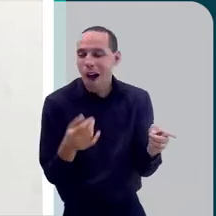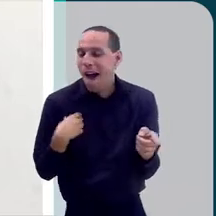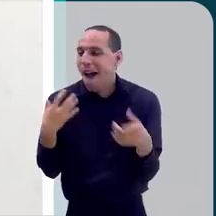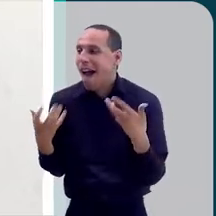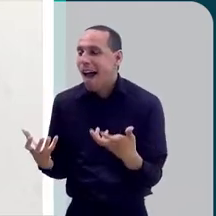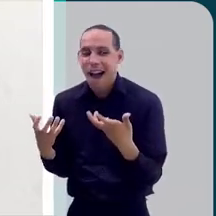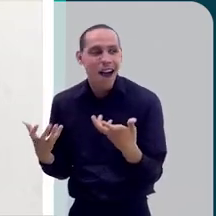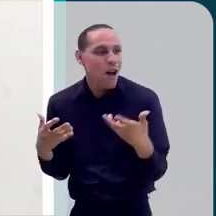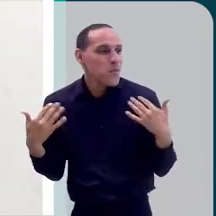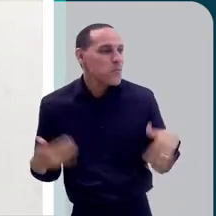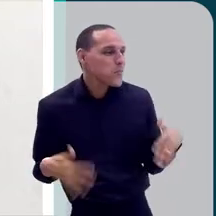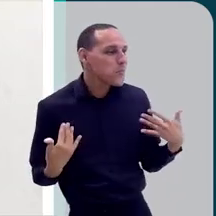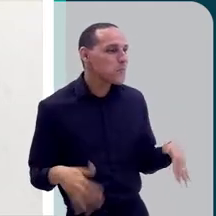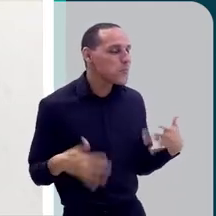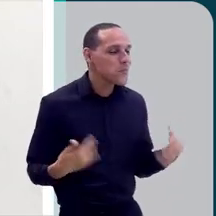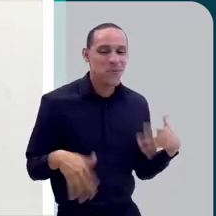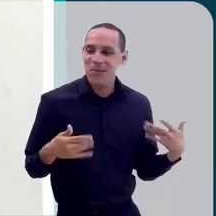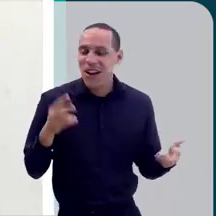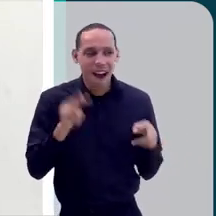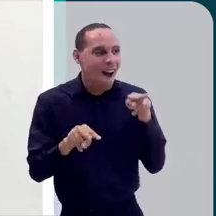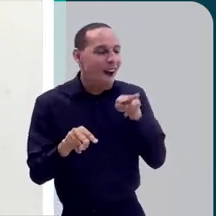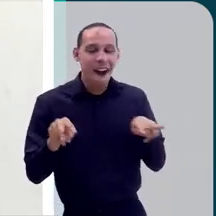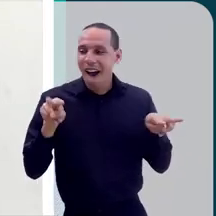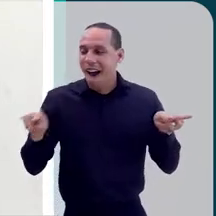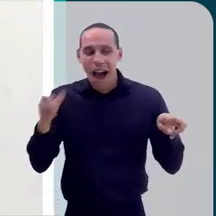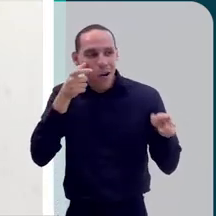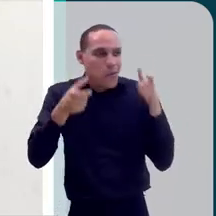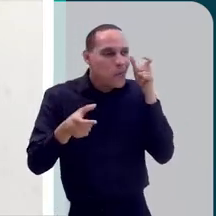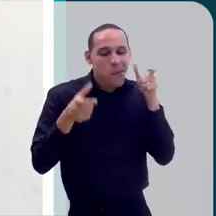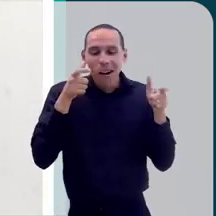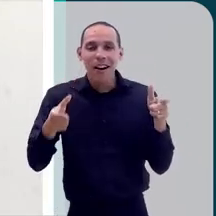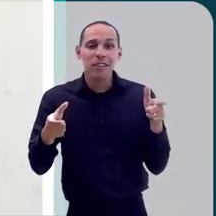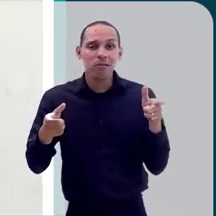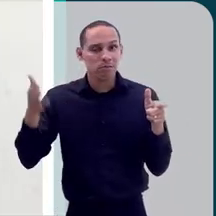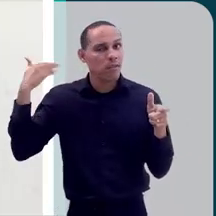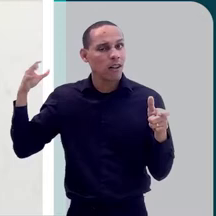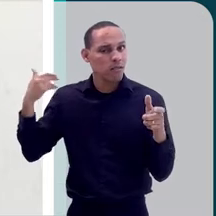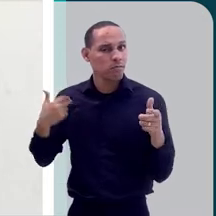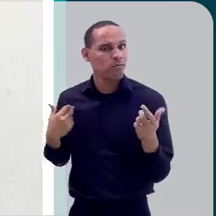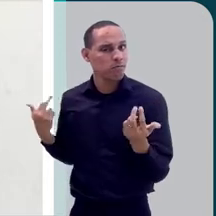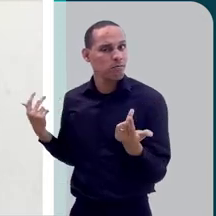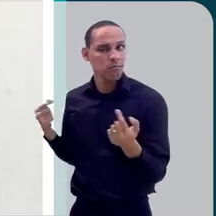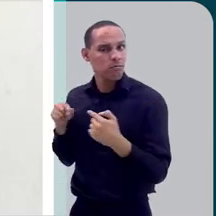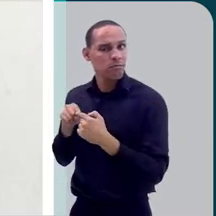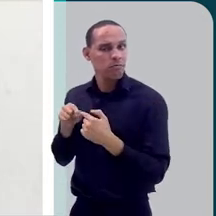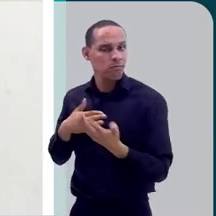nova e coisa que eu queria aprender e vendo coisas interessatíssimas para mim.